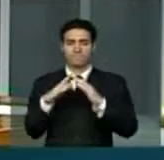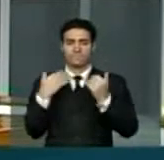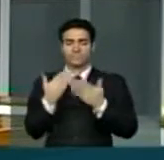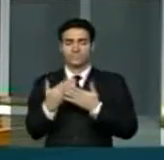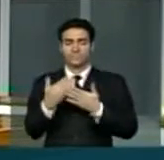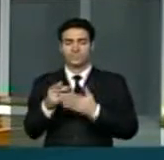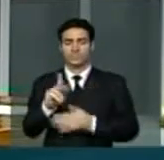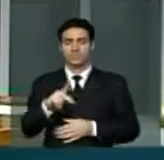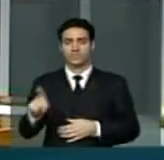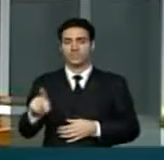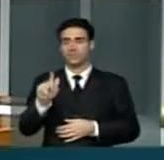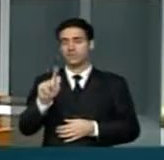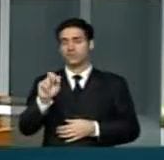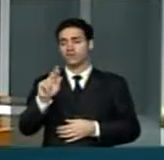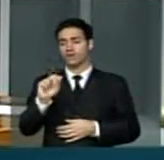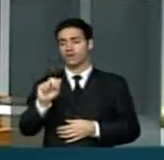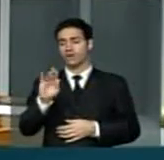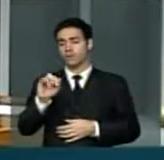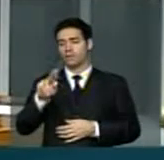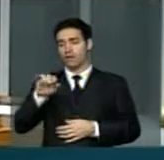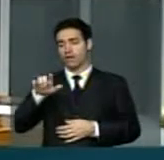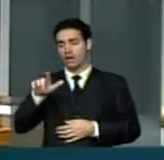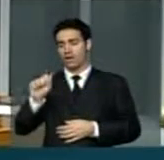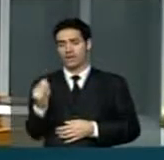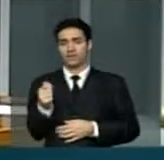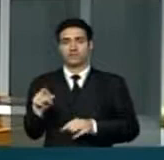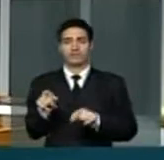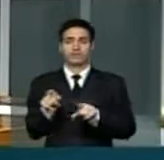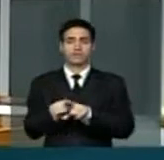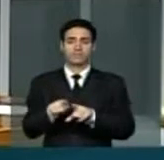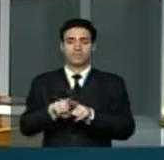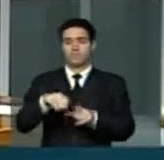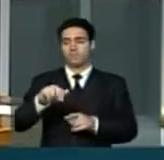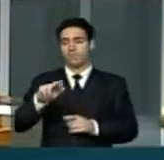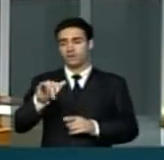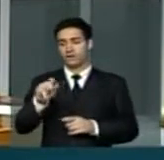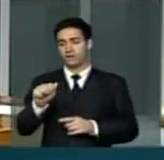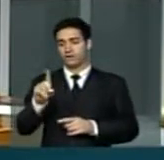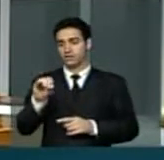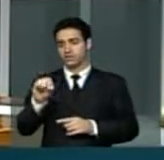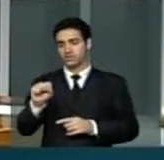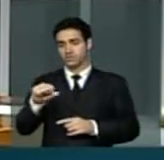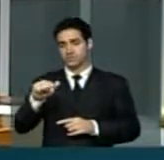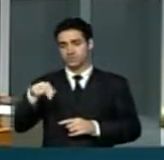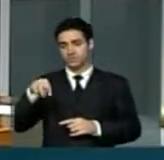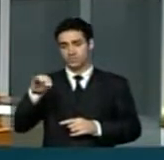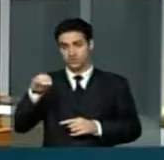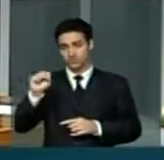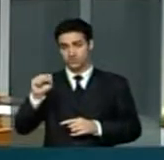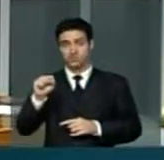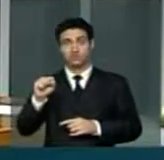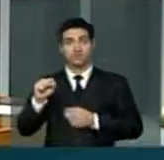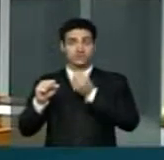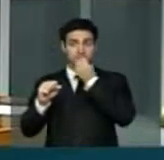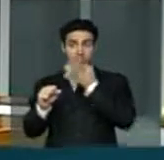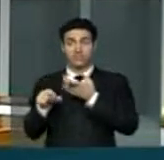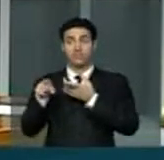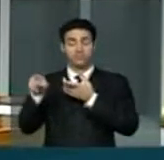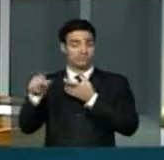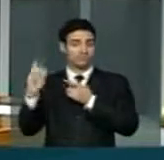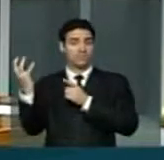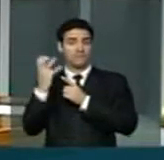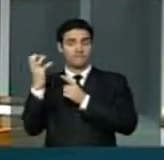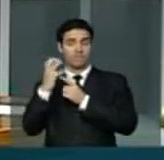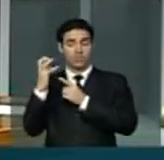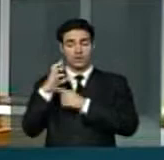professora Gabriela Freire Lobo e Maria dos Santos Bairão. Com bendita a influência que elas, bem